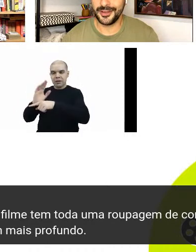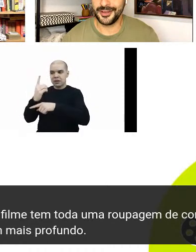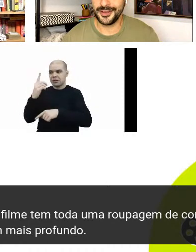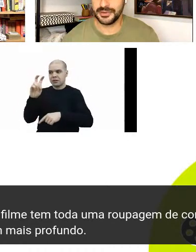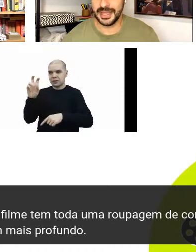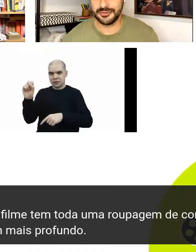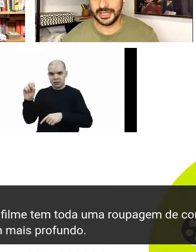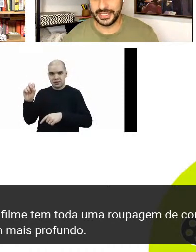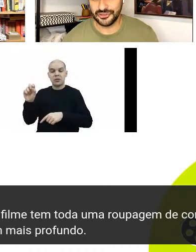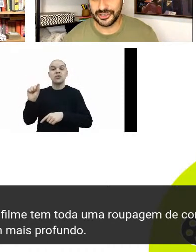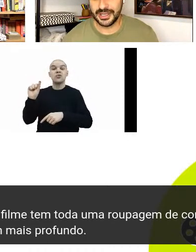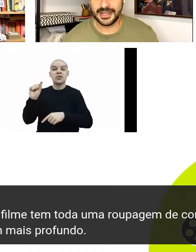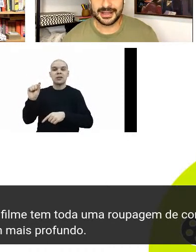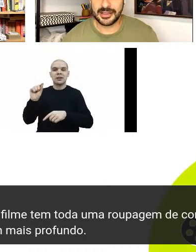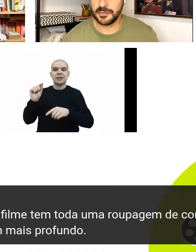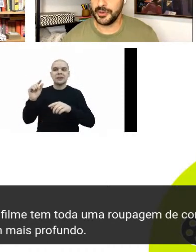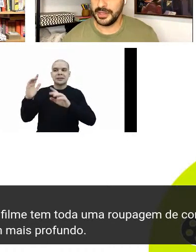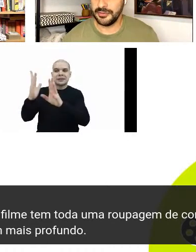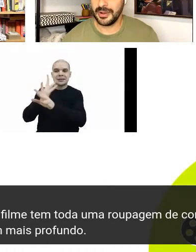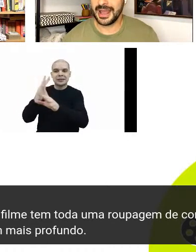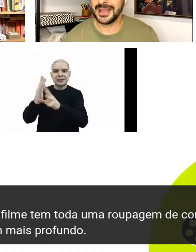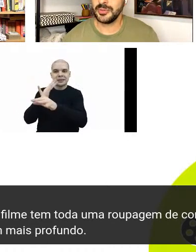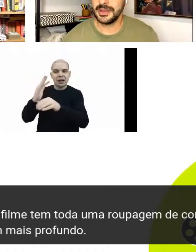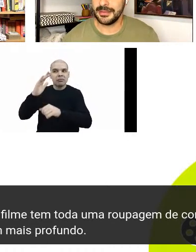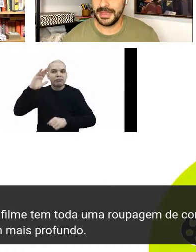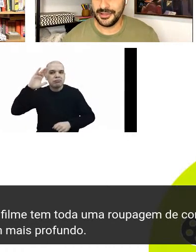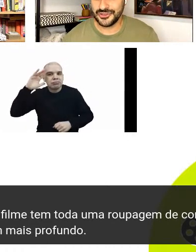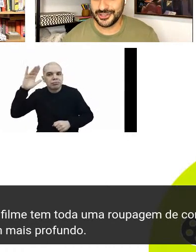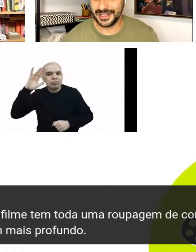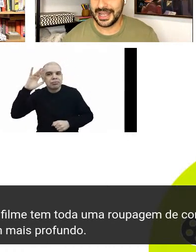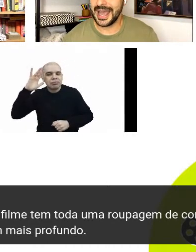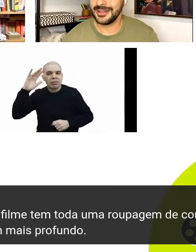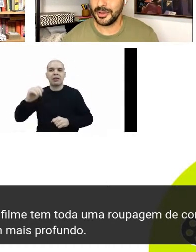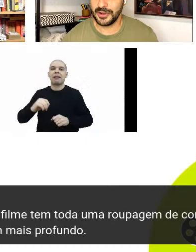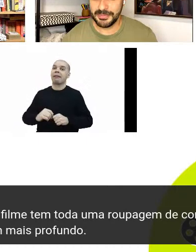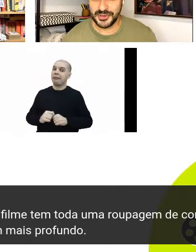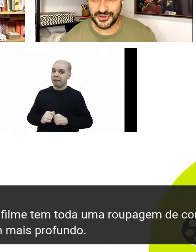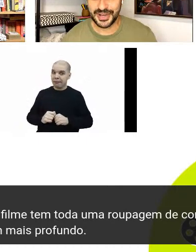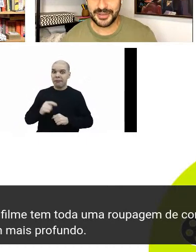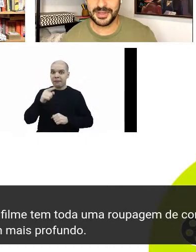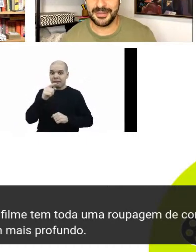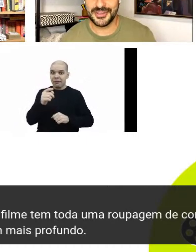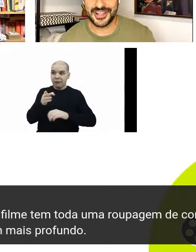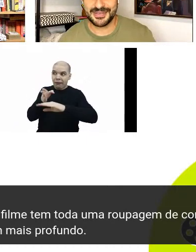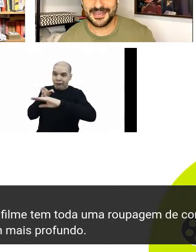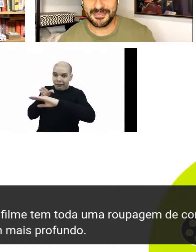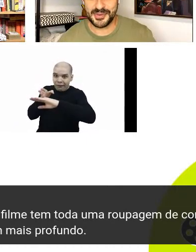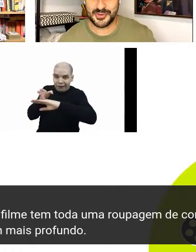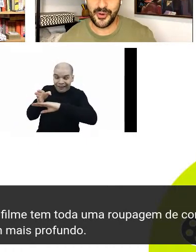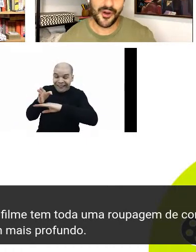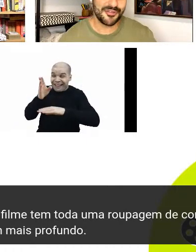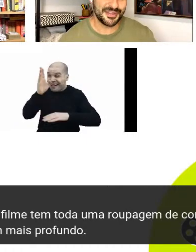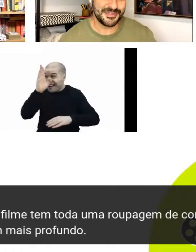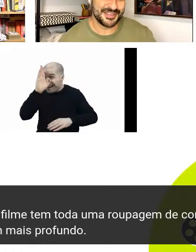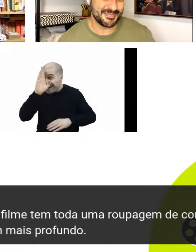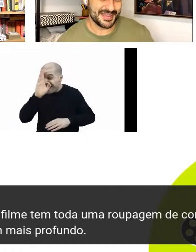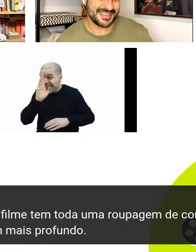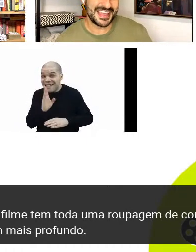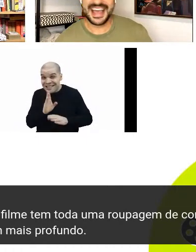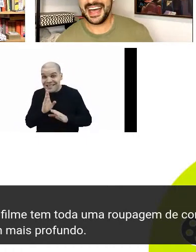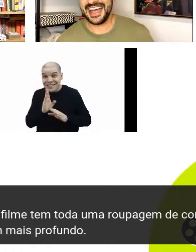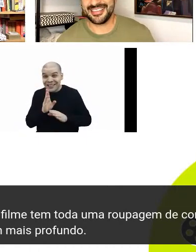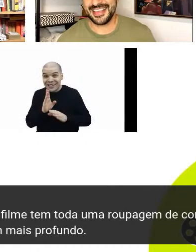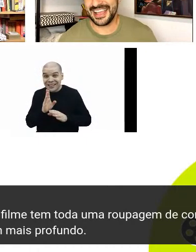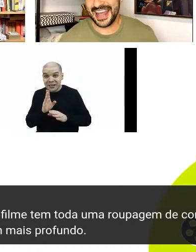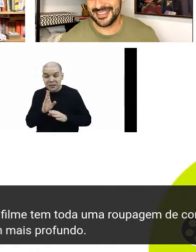Mulholland Drive, do David Lynch, está disponível gratuitamente, eu vou repetir o gratuitamente que às vezes a pessoa me diz